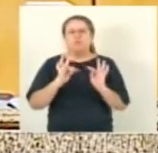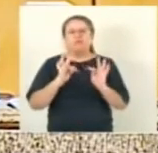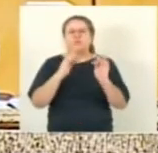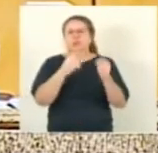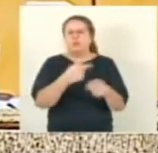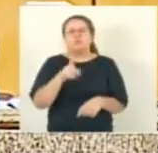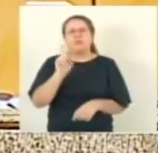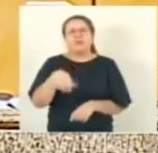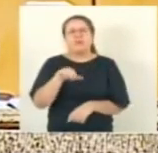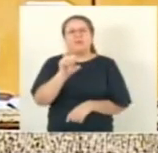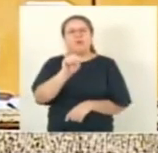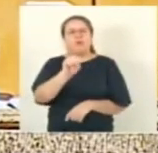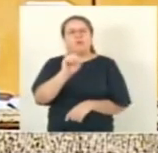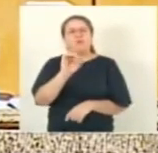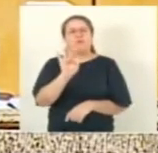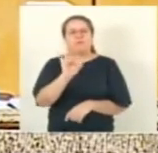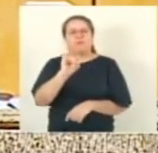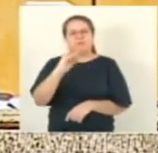oficia-se.